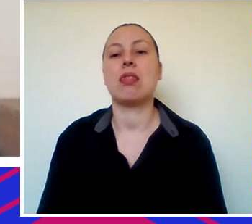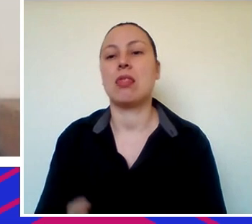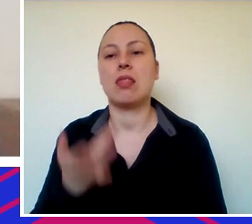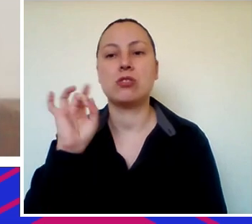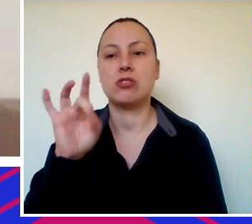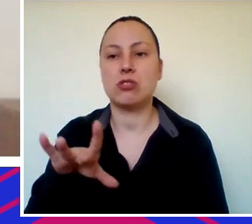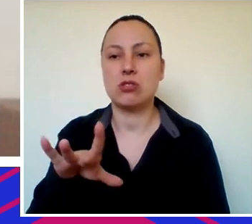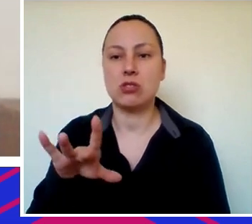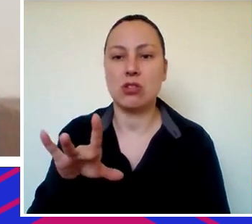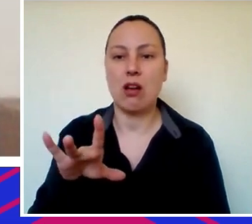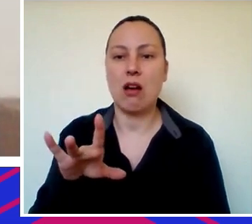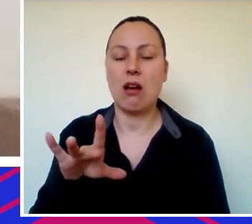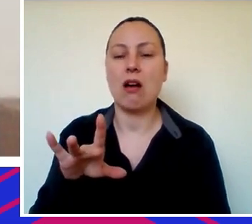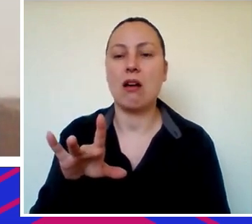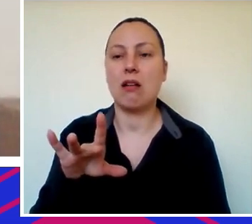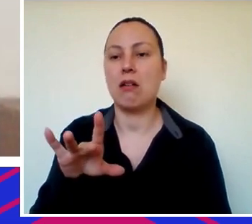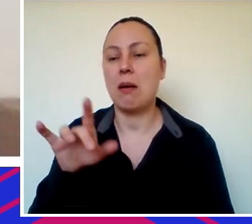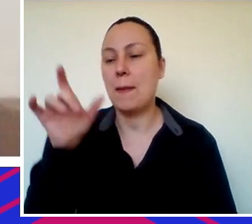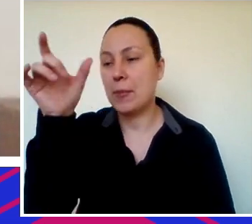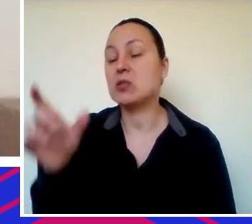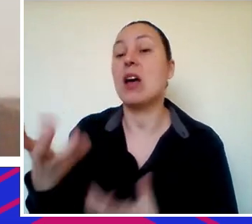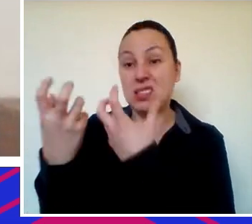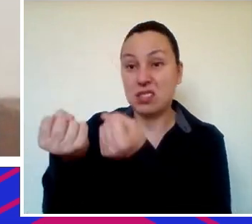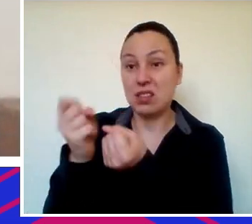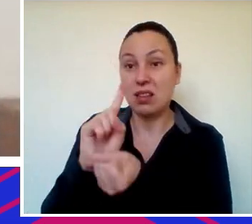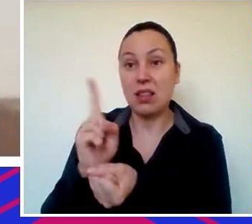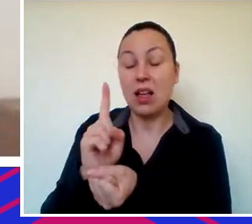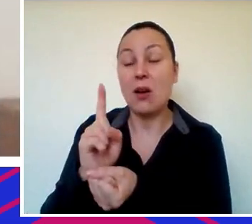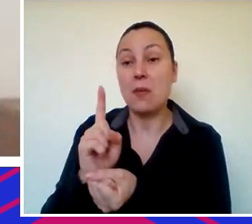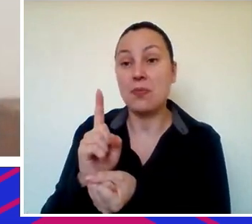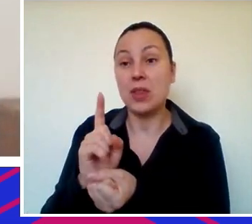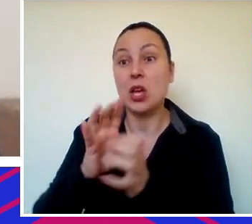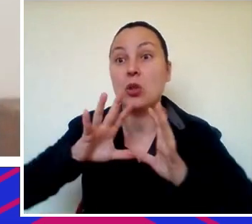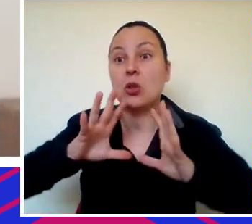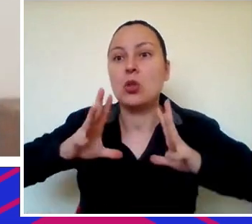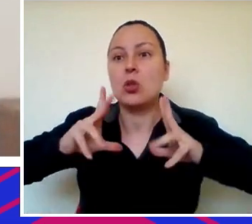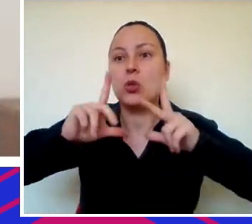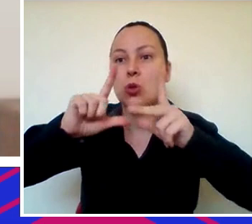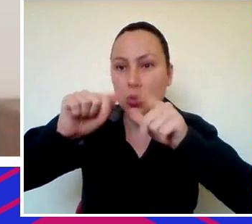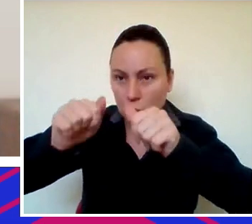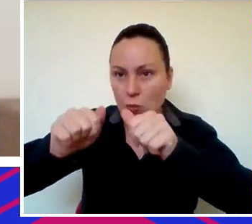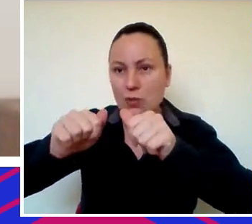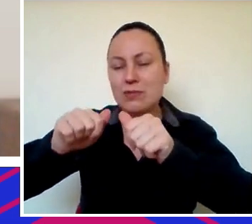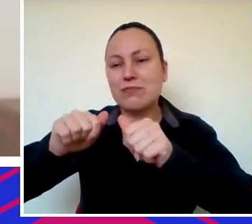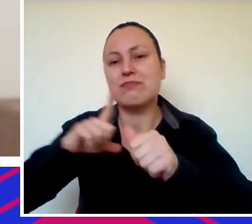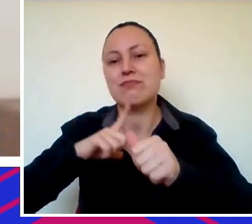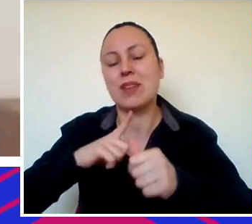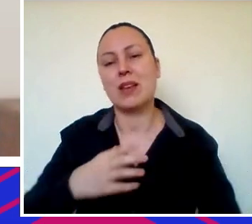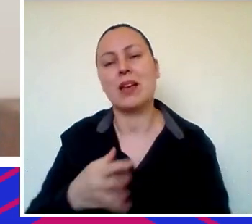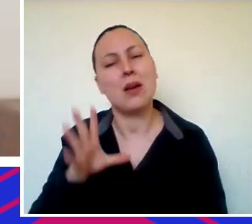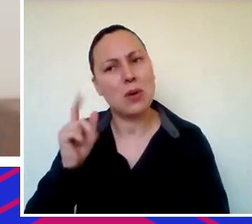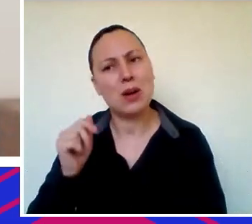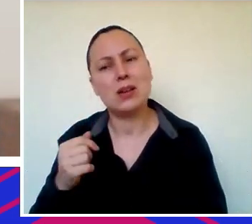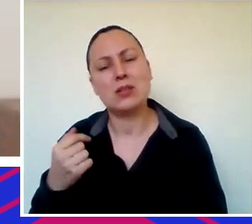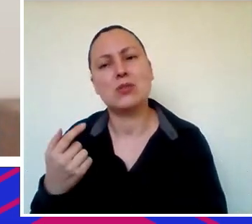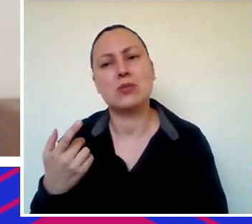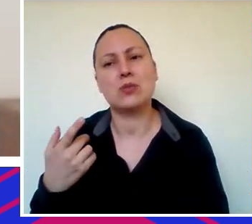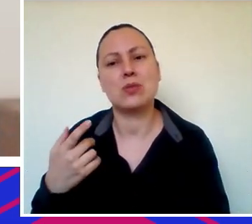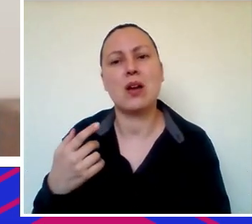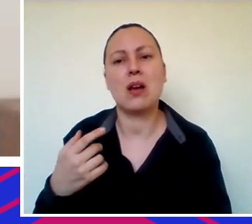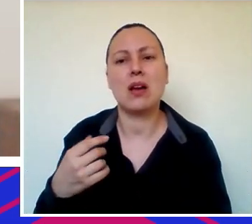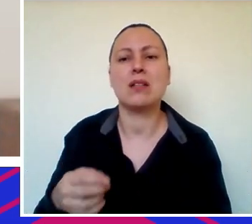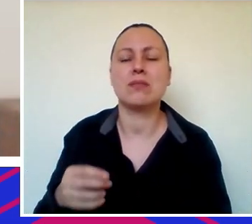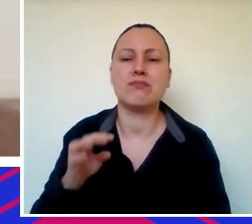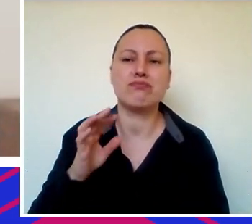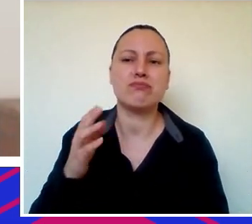é afeito da tecnologia, é para todo mundo. Então eu acho que o impacto vai ser muito maior do que a gente consegue estimar